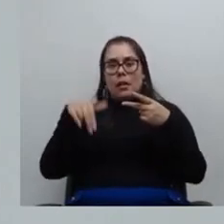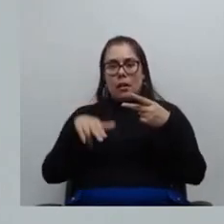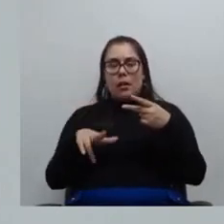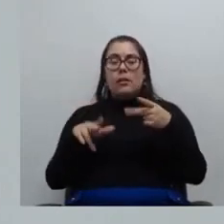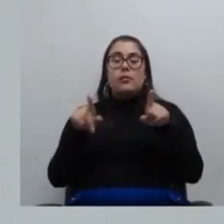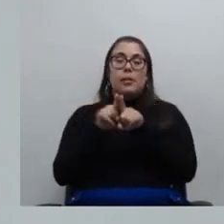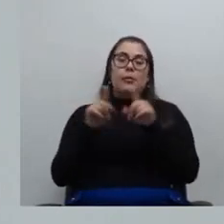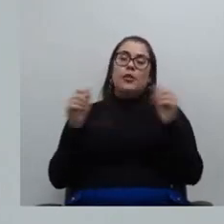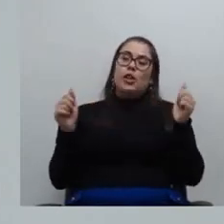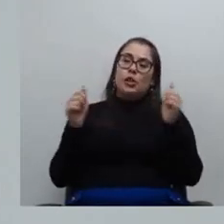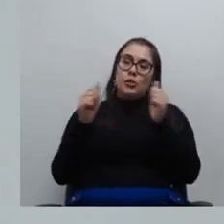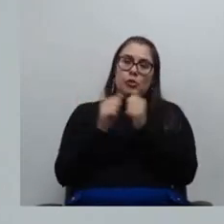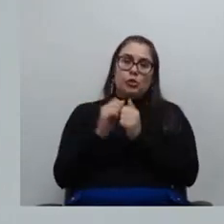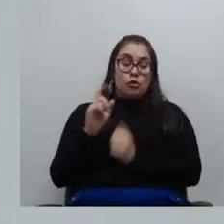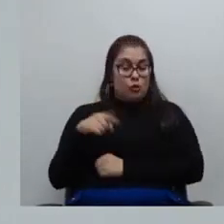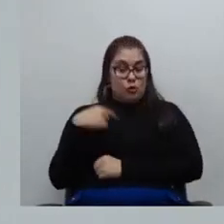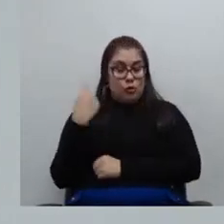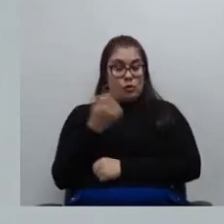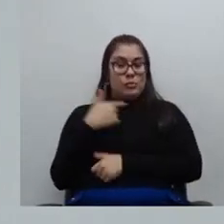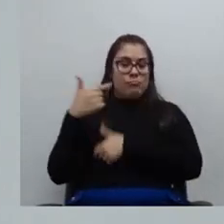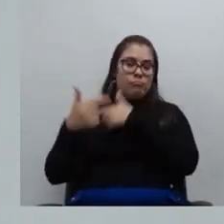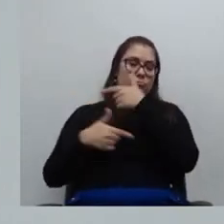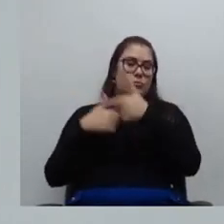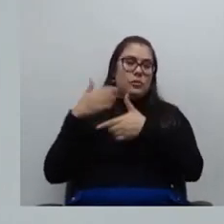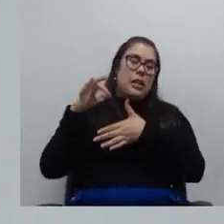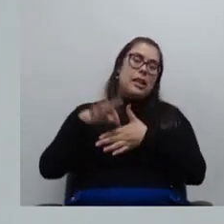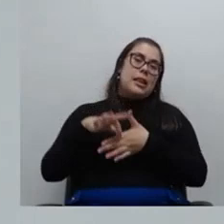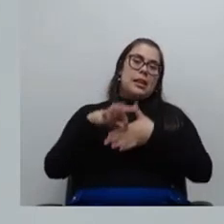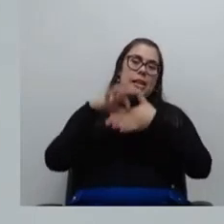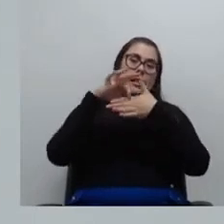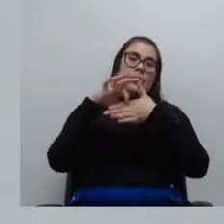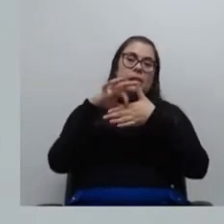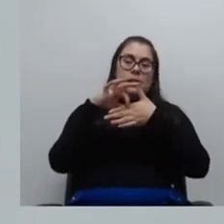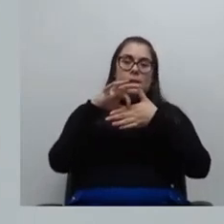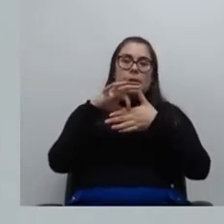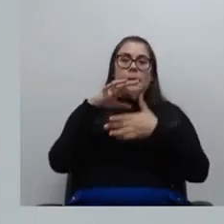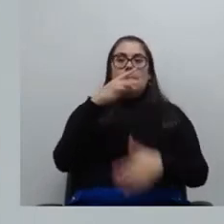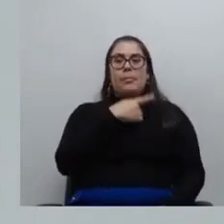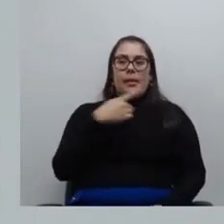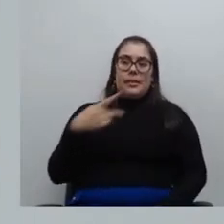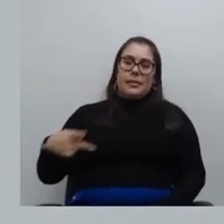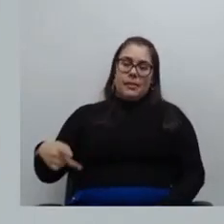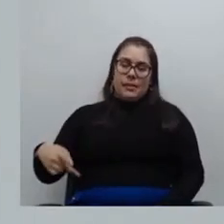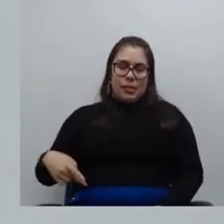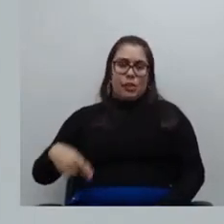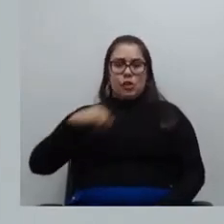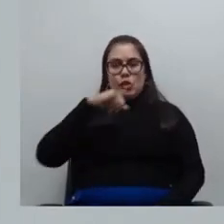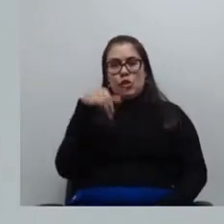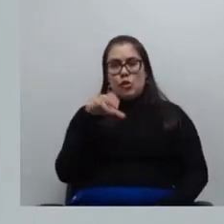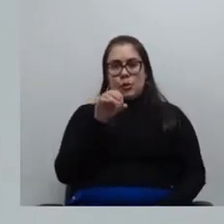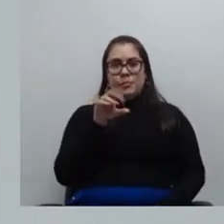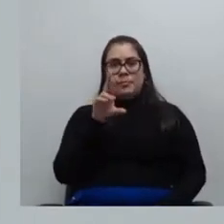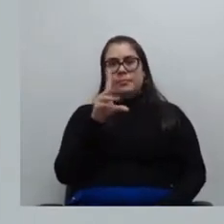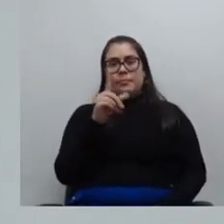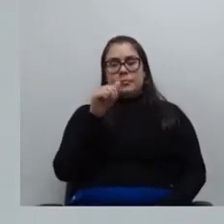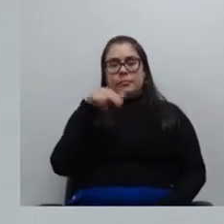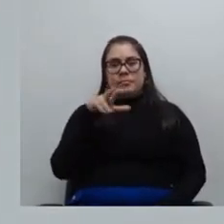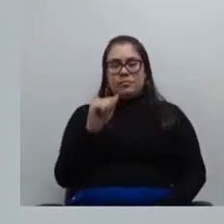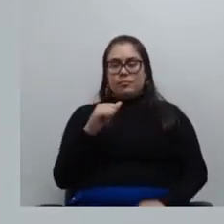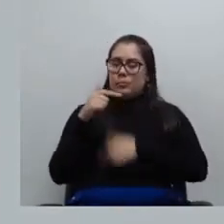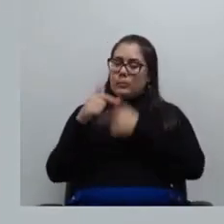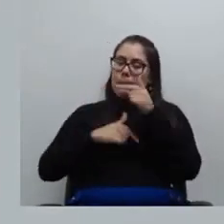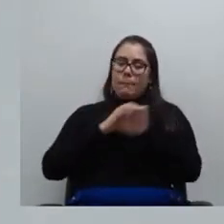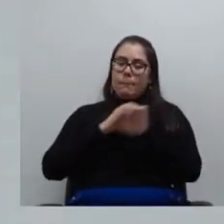acredito que faremos liderados pela nossa presidenta Jordana um ótimo trabalho também nesses próximos